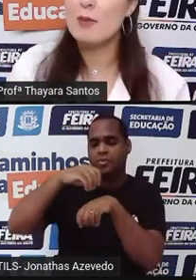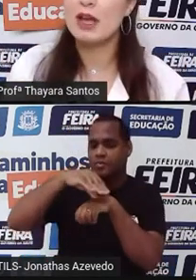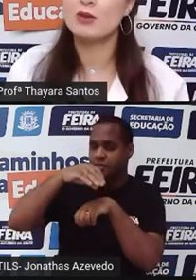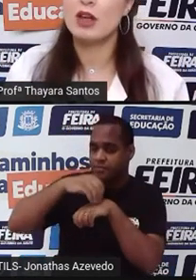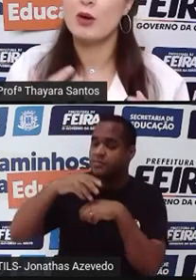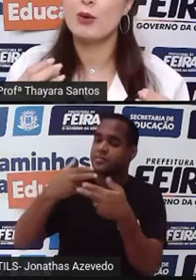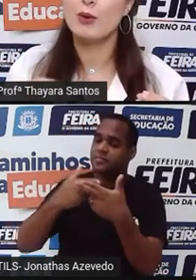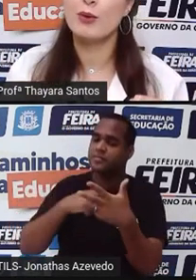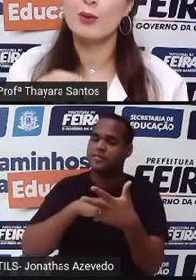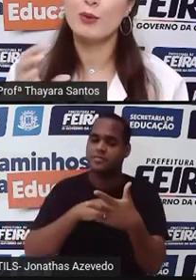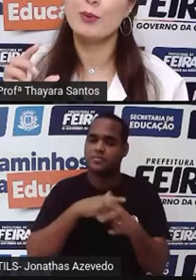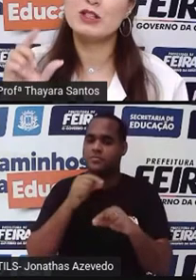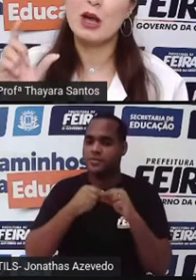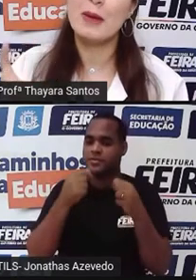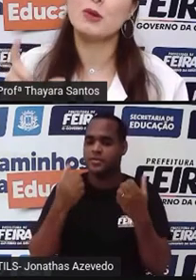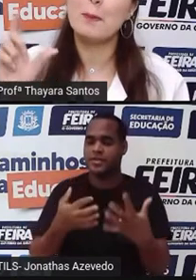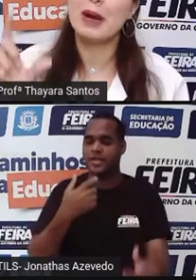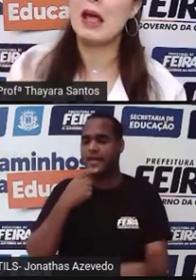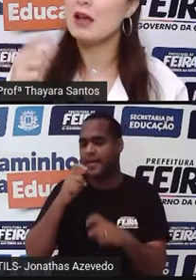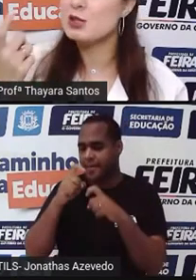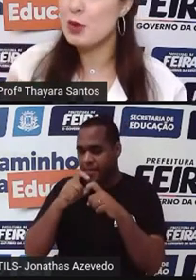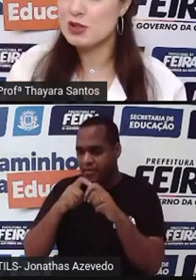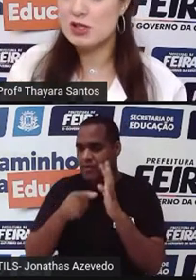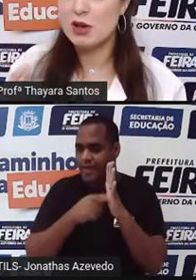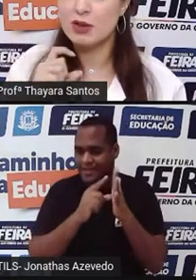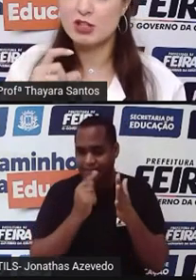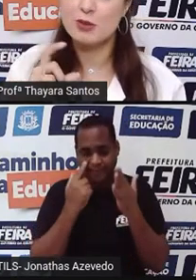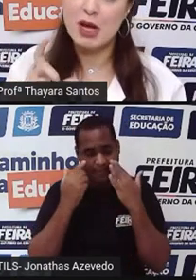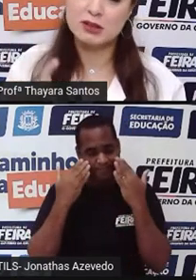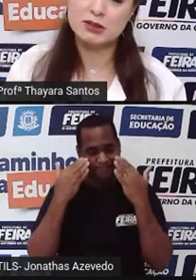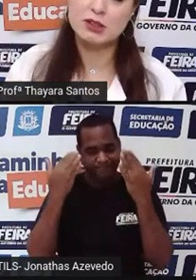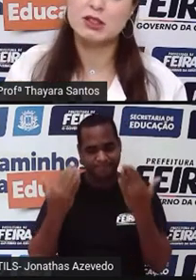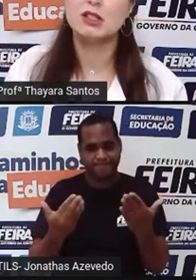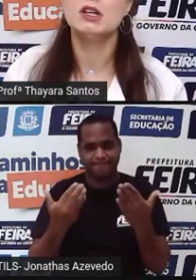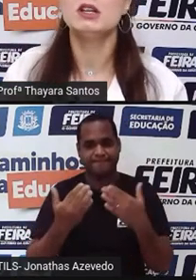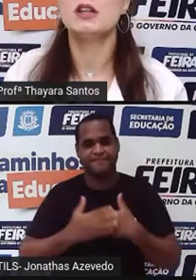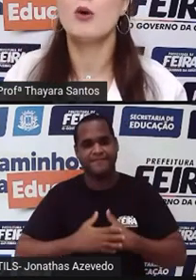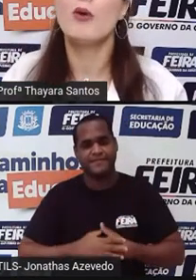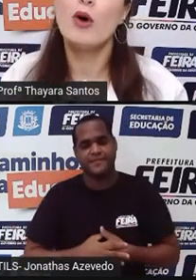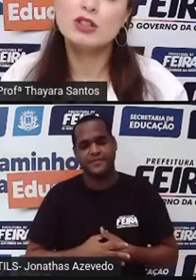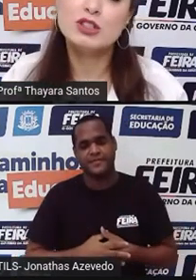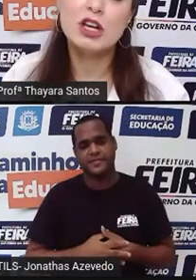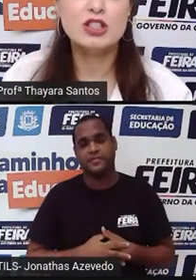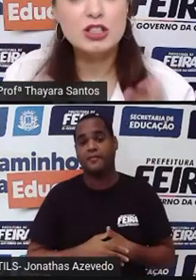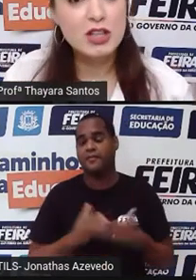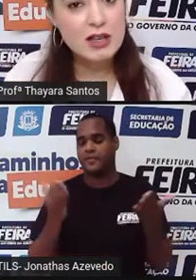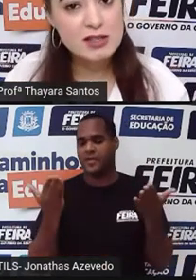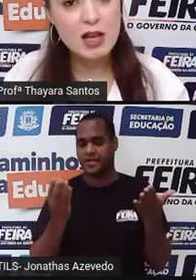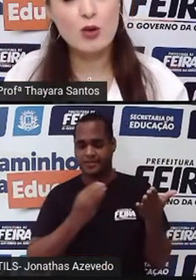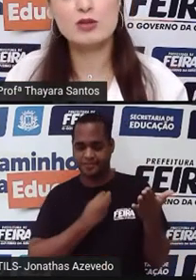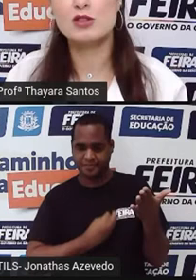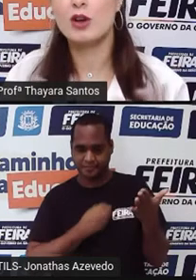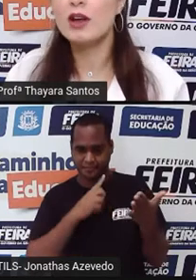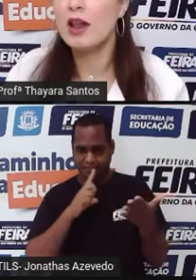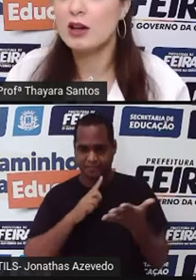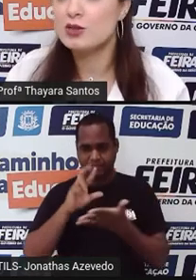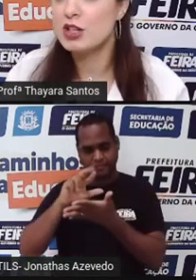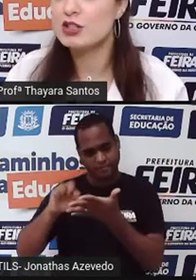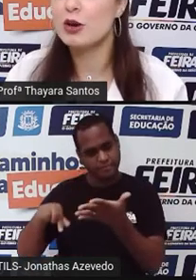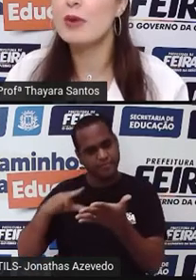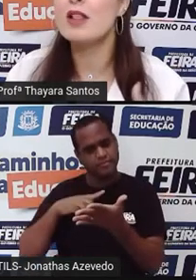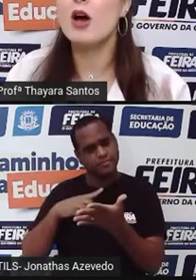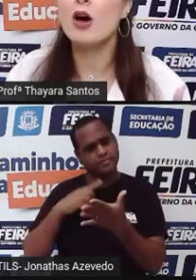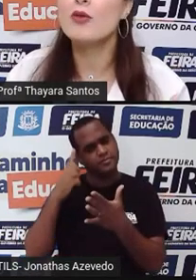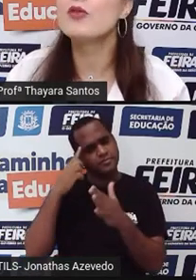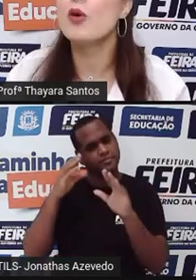esse medicamento, que é o medicamento pré-exposição, que chamado. Então, hoje em dia, a gente tem esses recursos. Só que, claro,